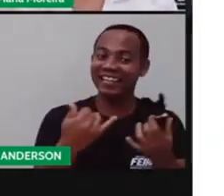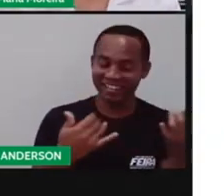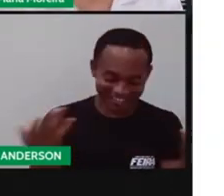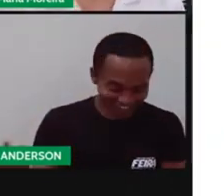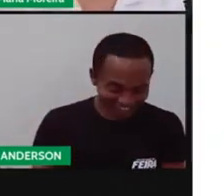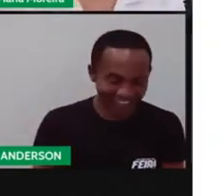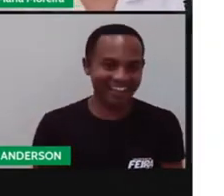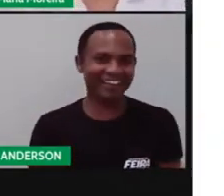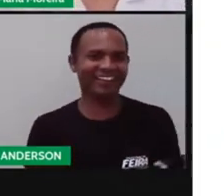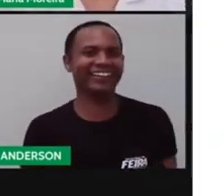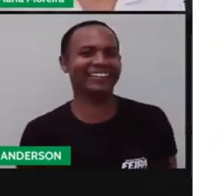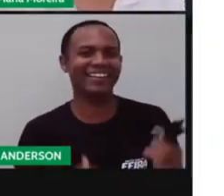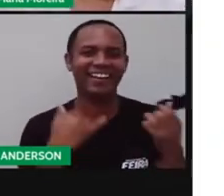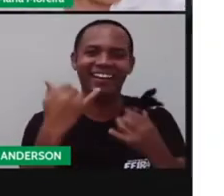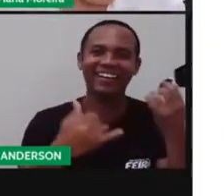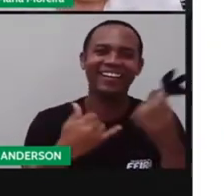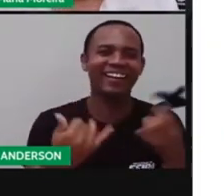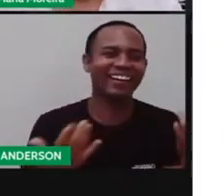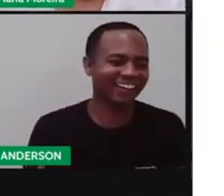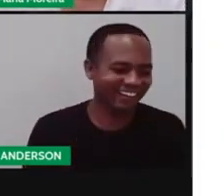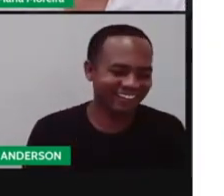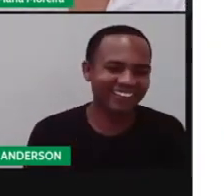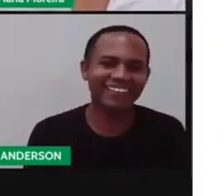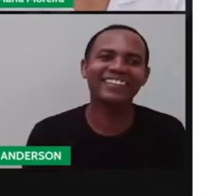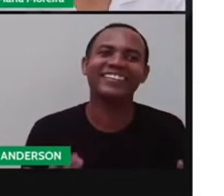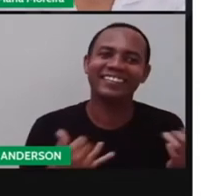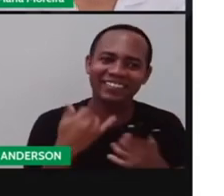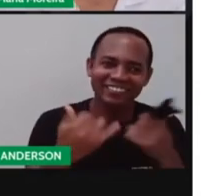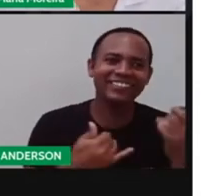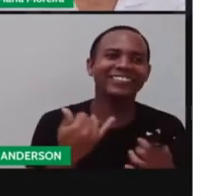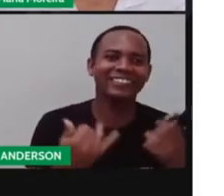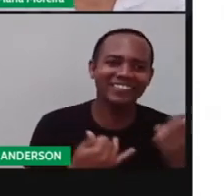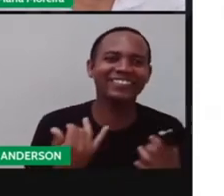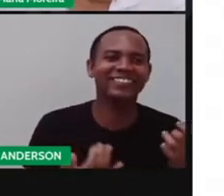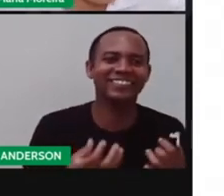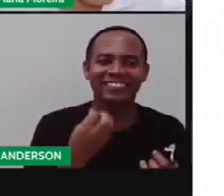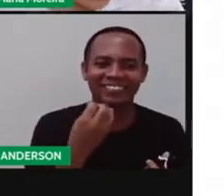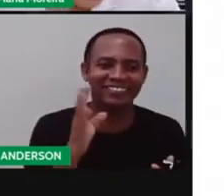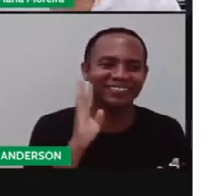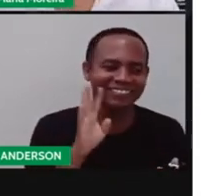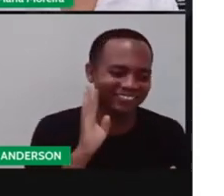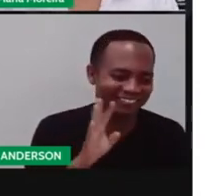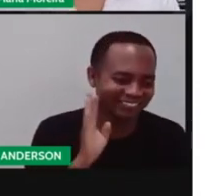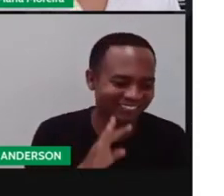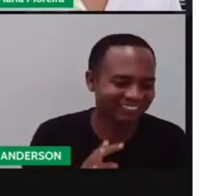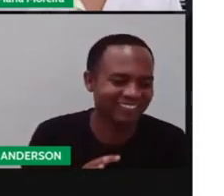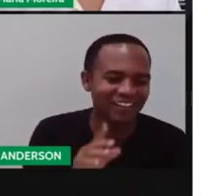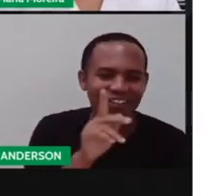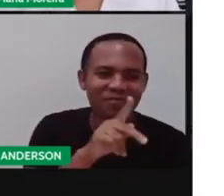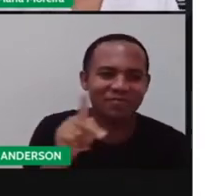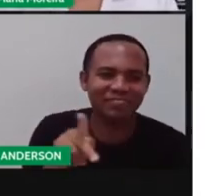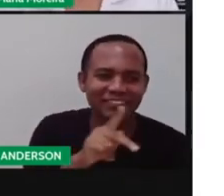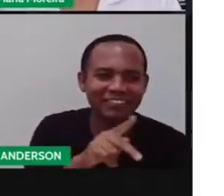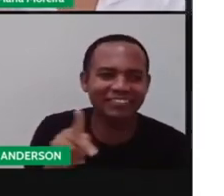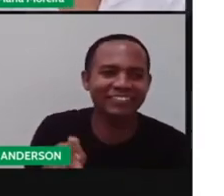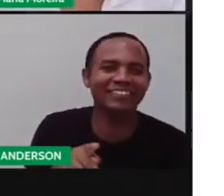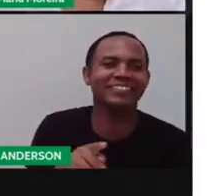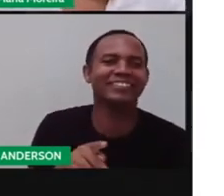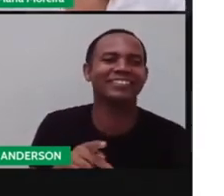Gente, a gente tá brincando, né? Na semana da brincadeira, vamos brincar aqui também. A Pro, né?